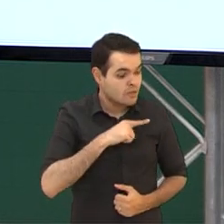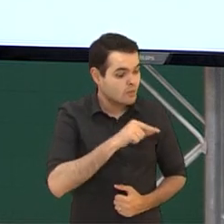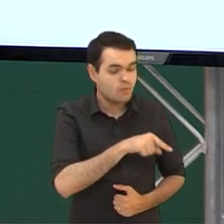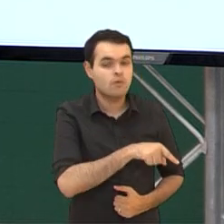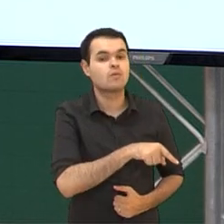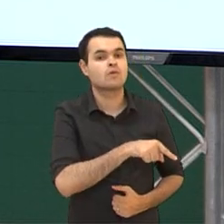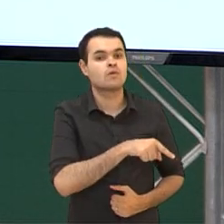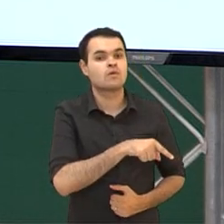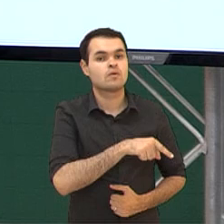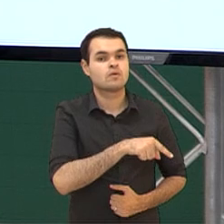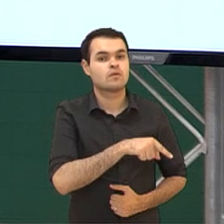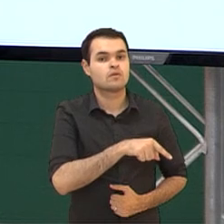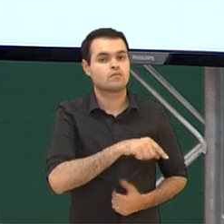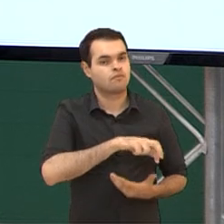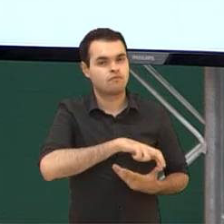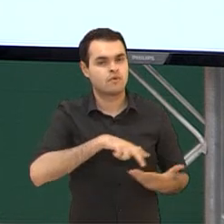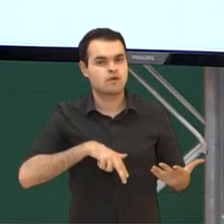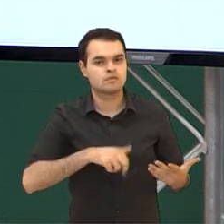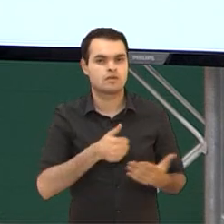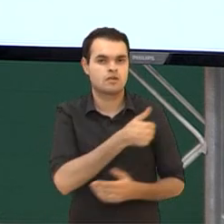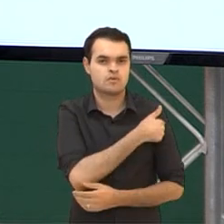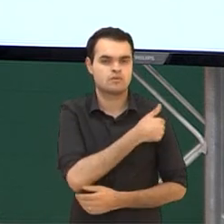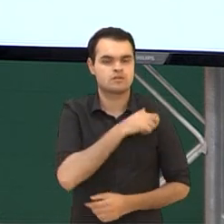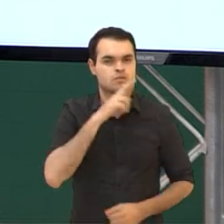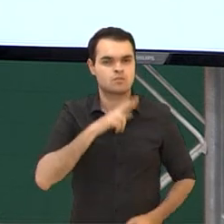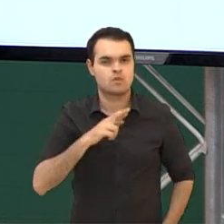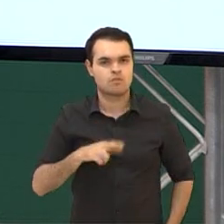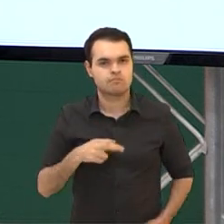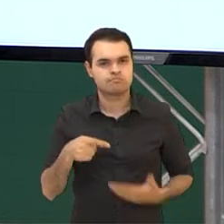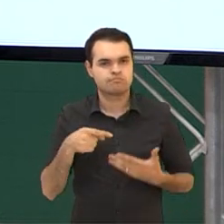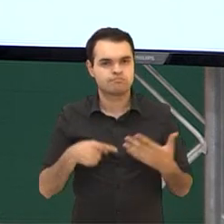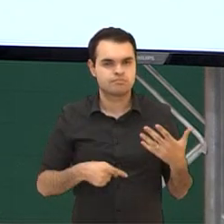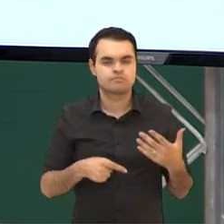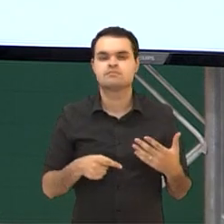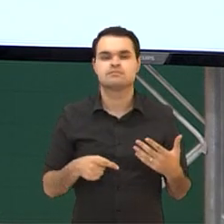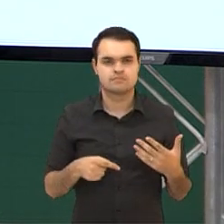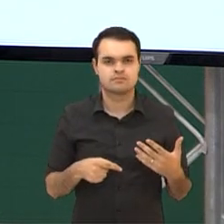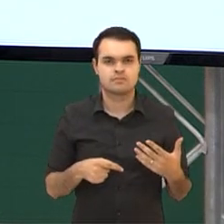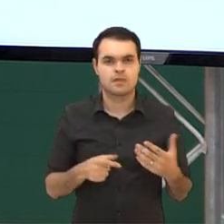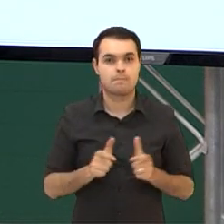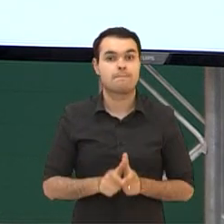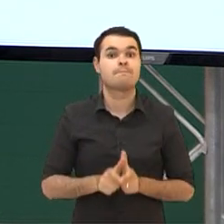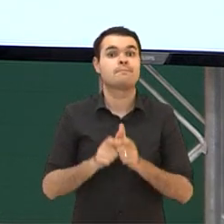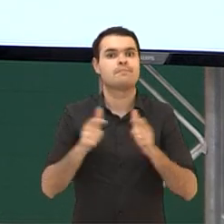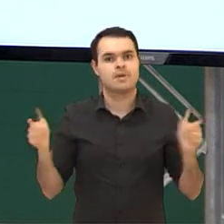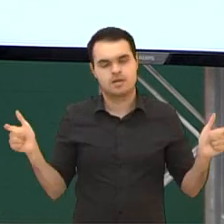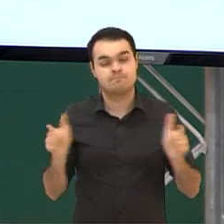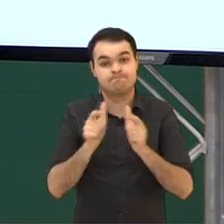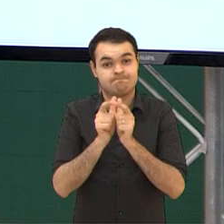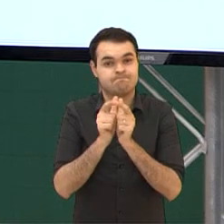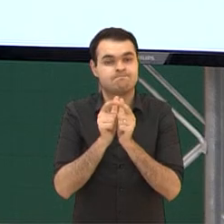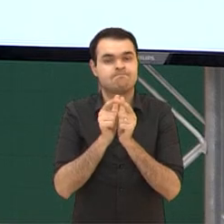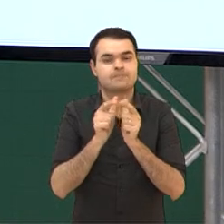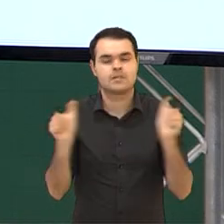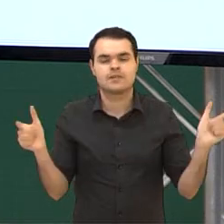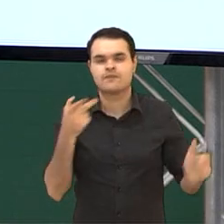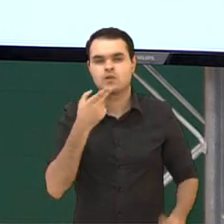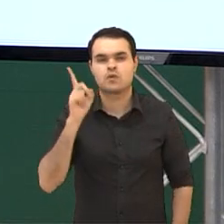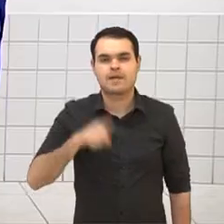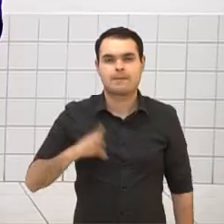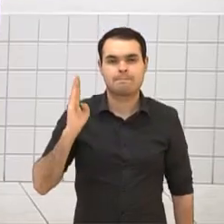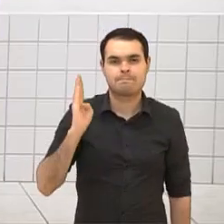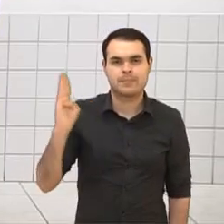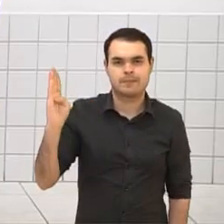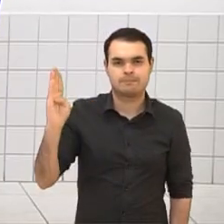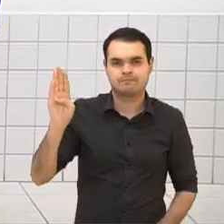vários alunos responderam, vários alunos colocaram uma série de opções aqui e a maioria, a maioria disse que é a letra